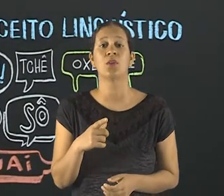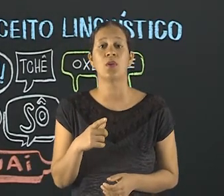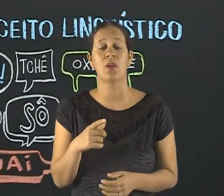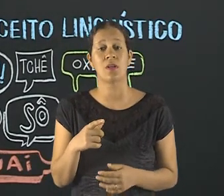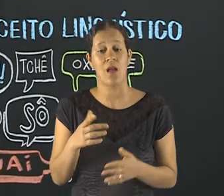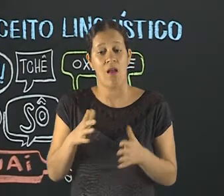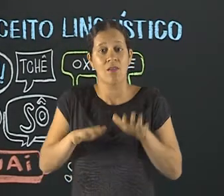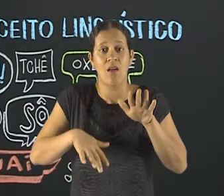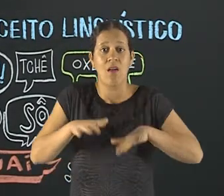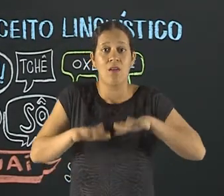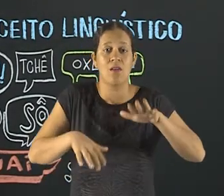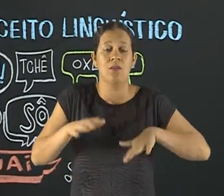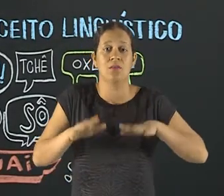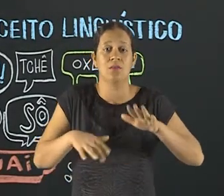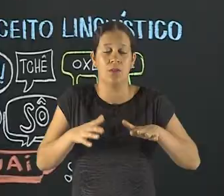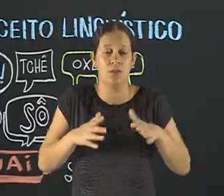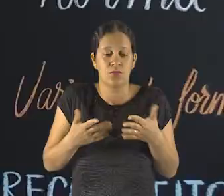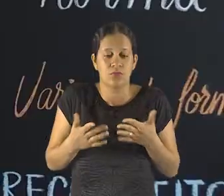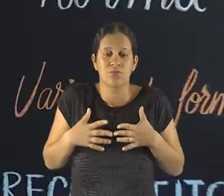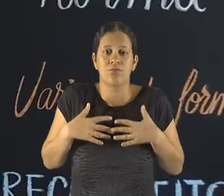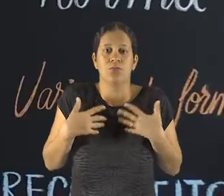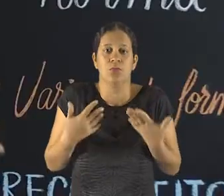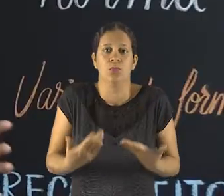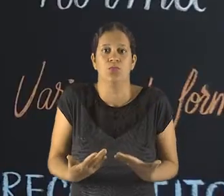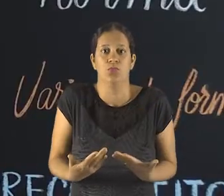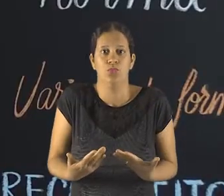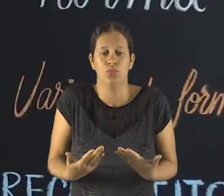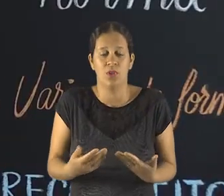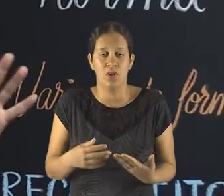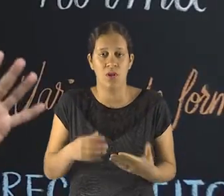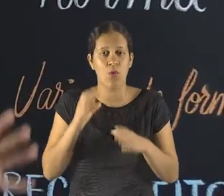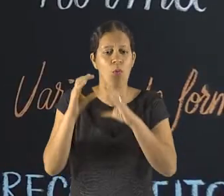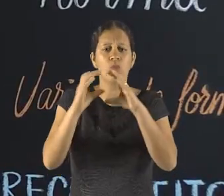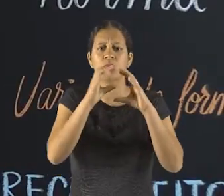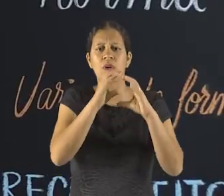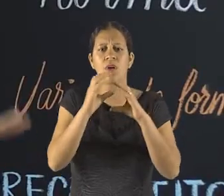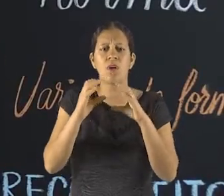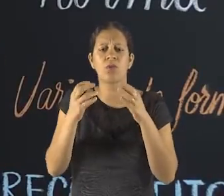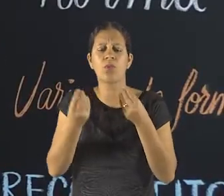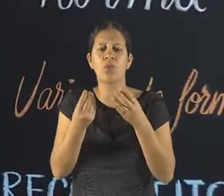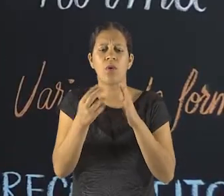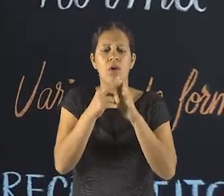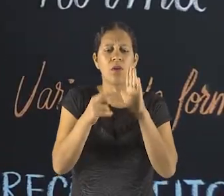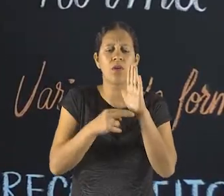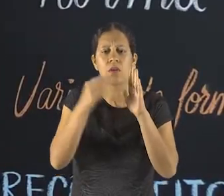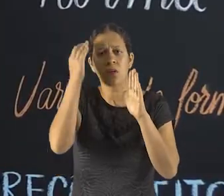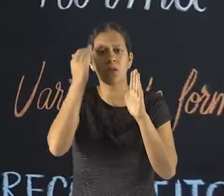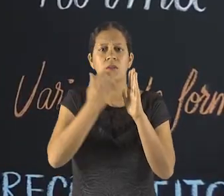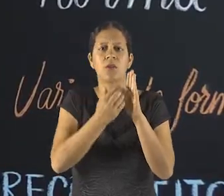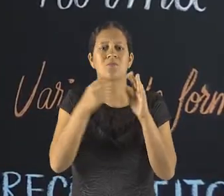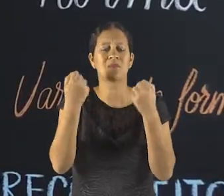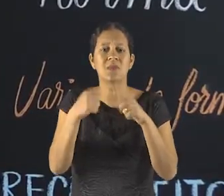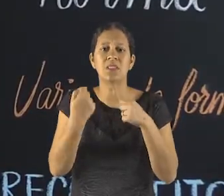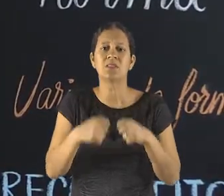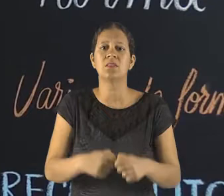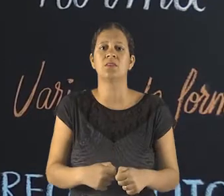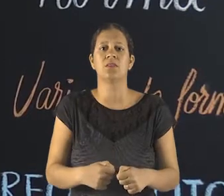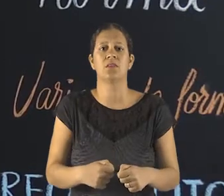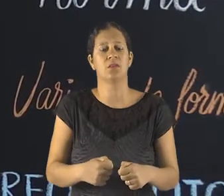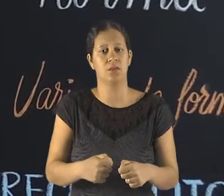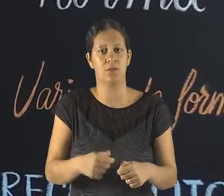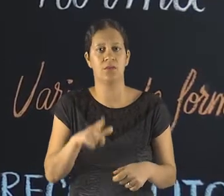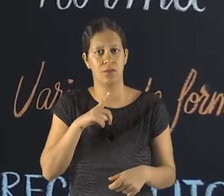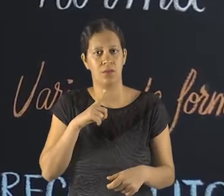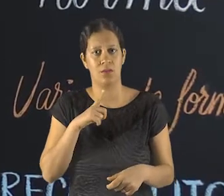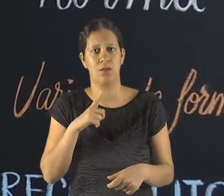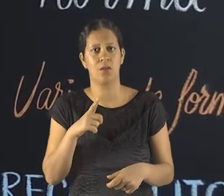numa situação meio assustadora, porque parece que a norma vai nos aprisionar, não vai dar pra gente se comunicar de outra forma. Mas, galera, a norma é necessária.